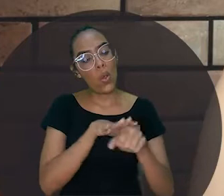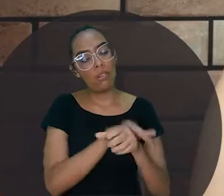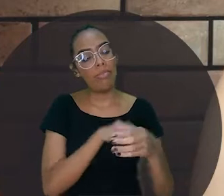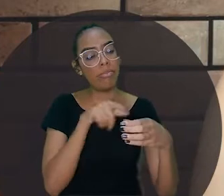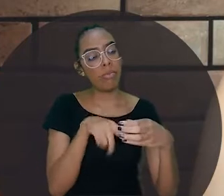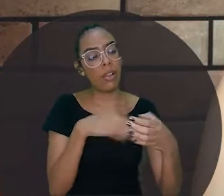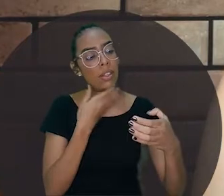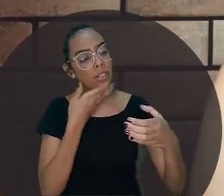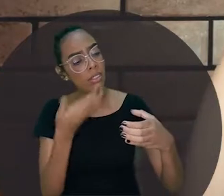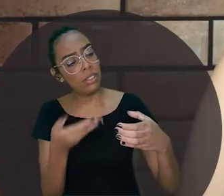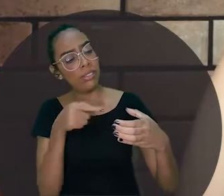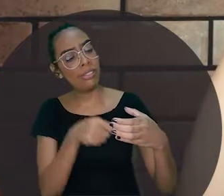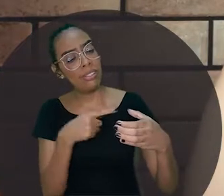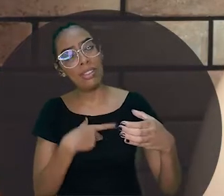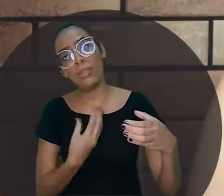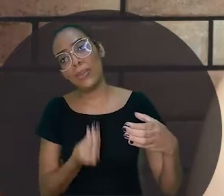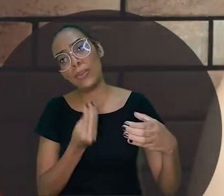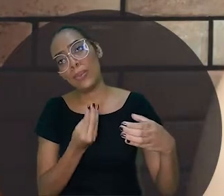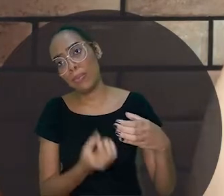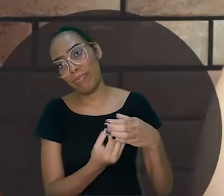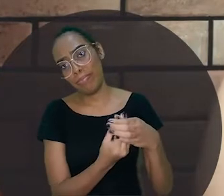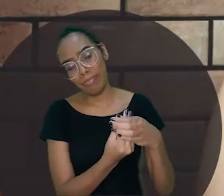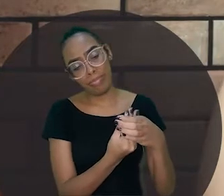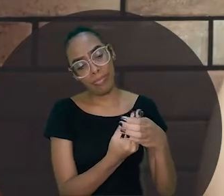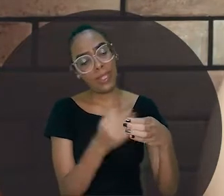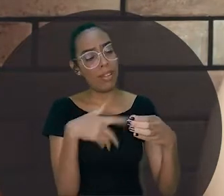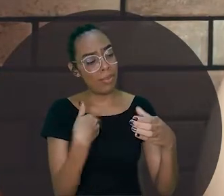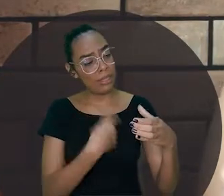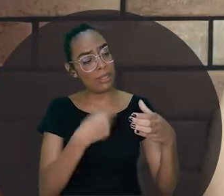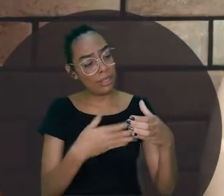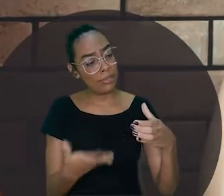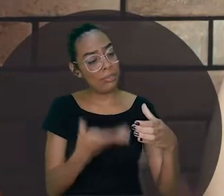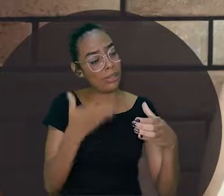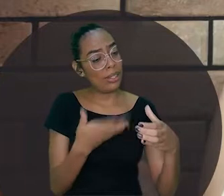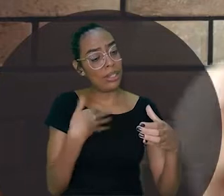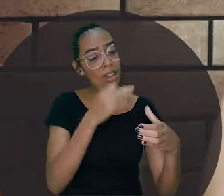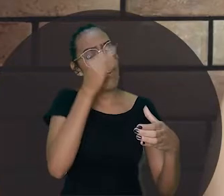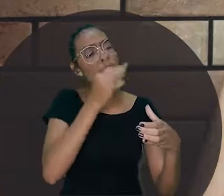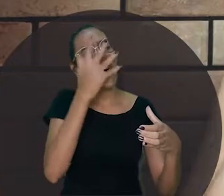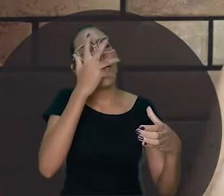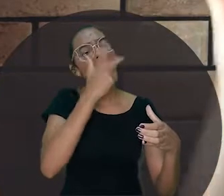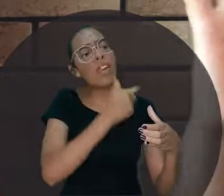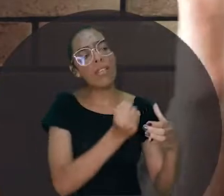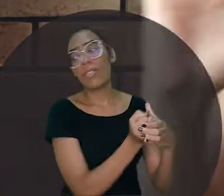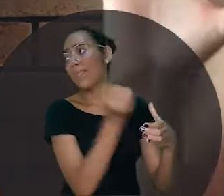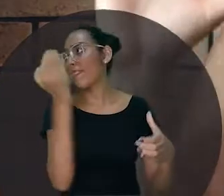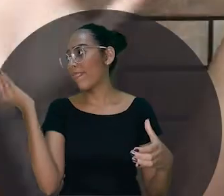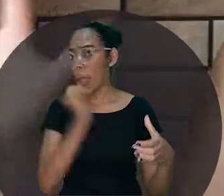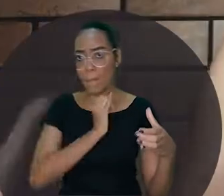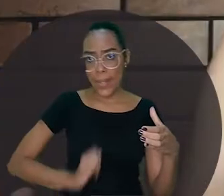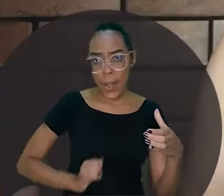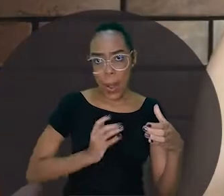conversar com a plantinha. Ai, minha plantinha, minha semente, está na hora de você germinar porque eu quero levar uma flor bem